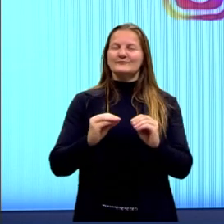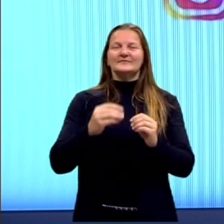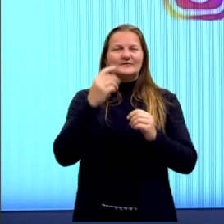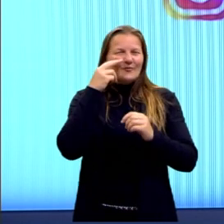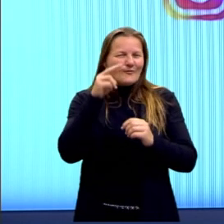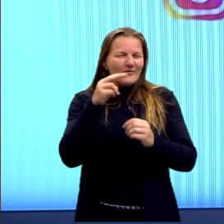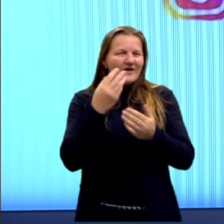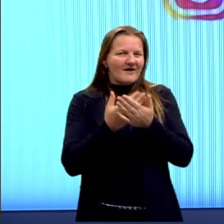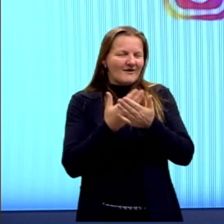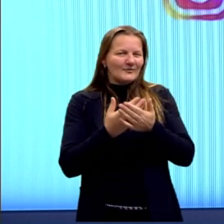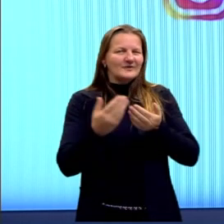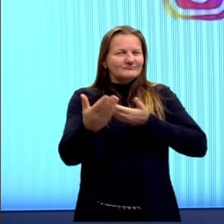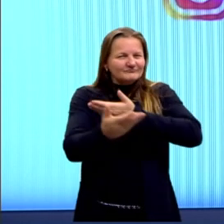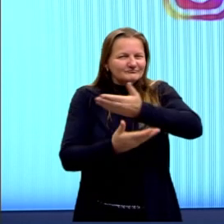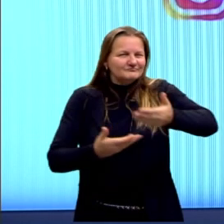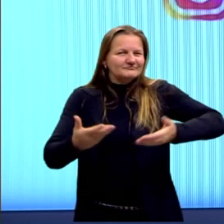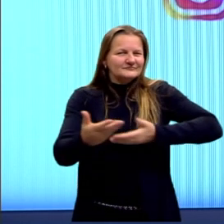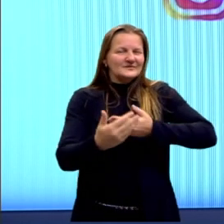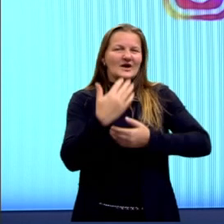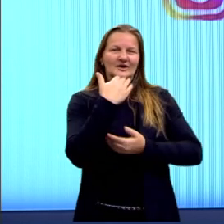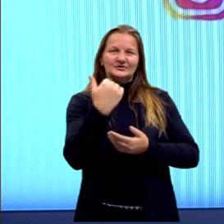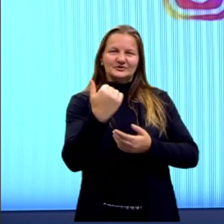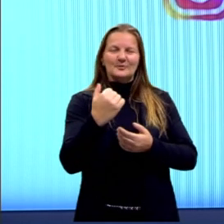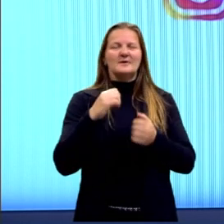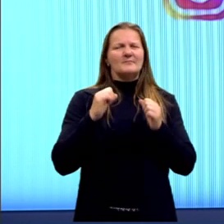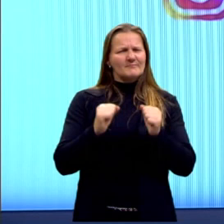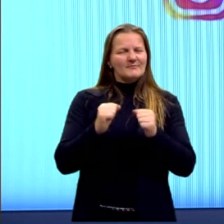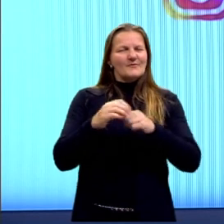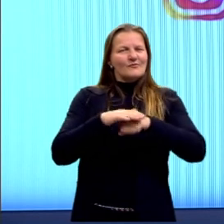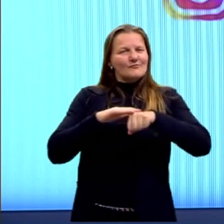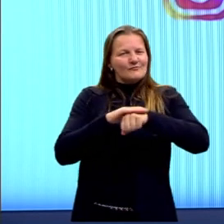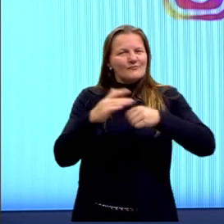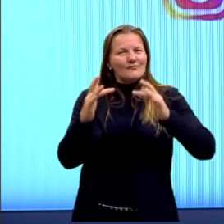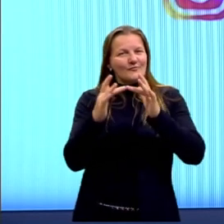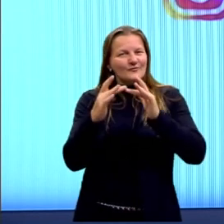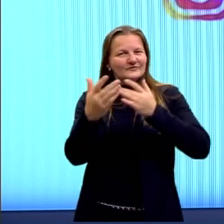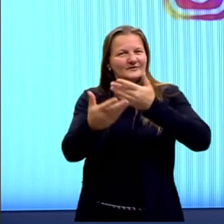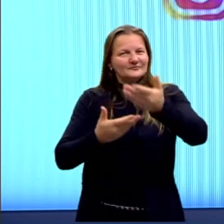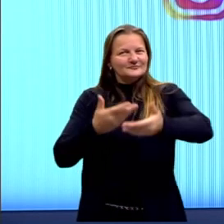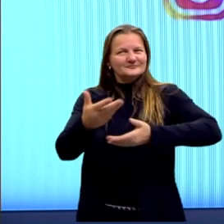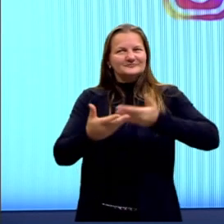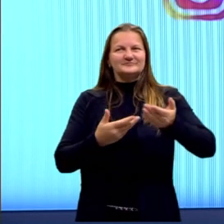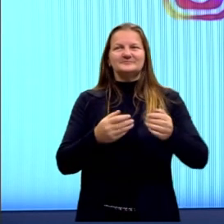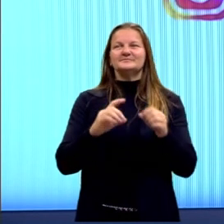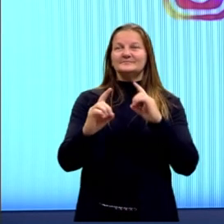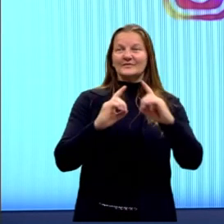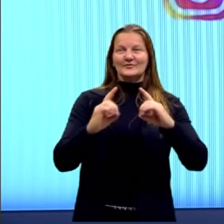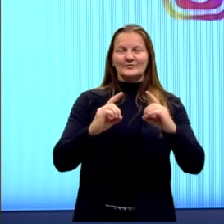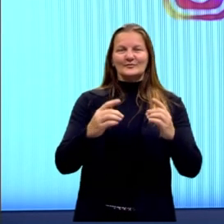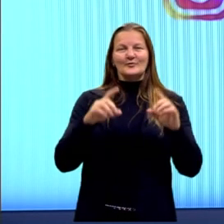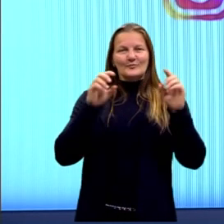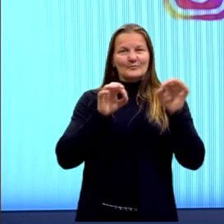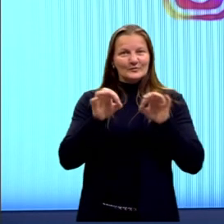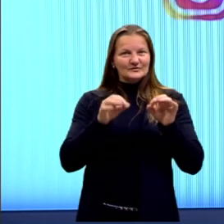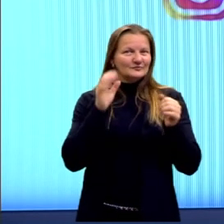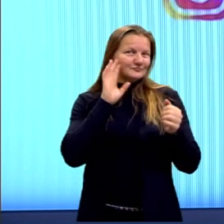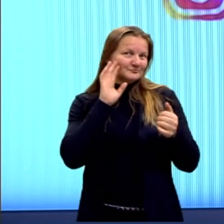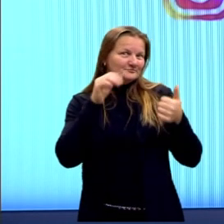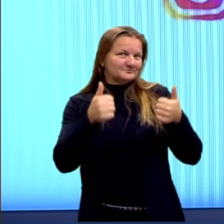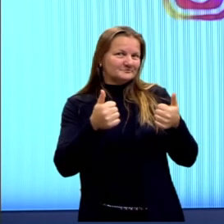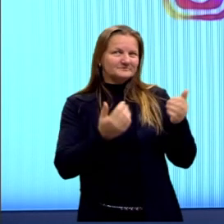aulas, compartilhem com a gente, chamem no direct. Vamos conversar aí um pouquinho, vamos dialogar sobre esse projeto bacana.